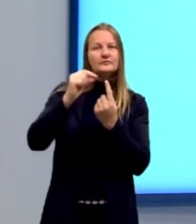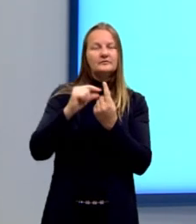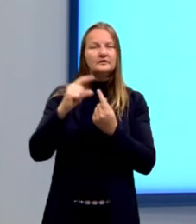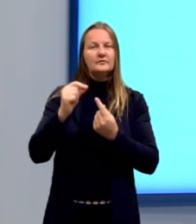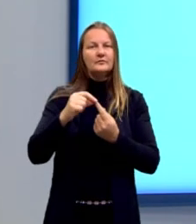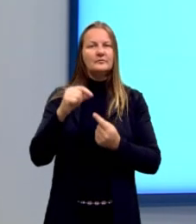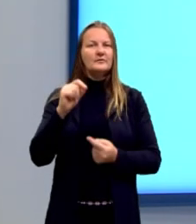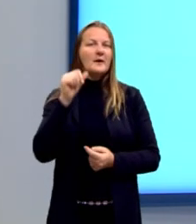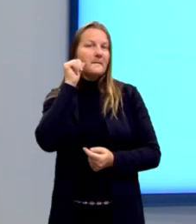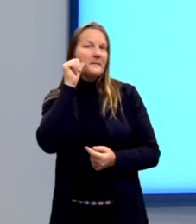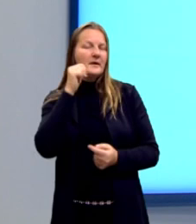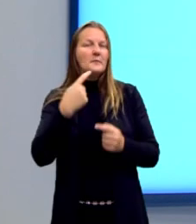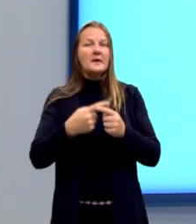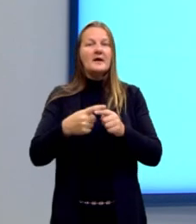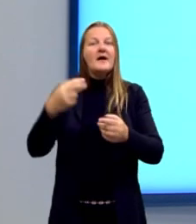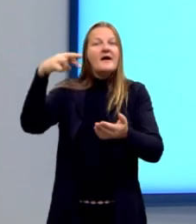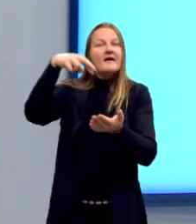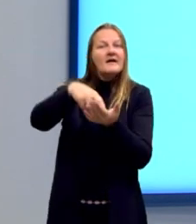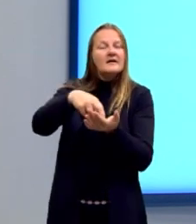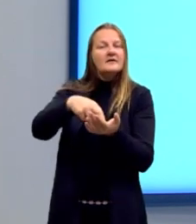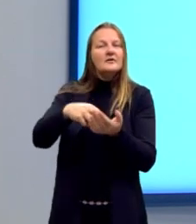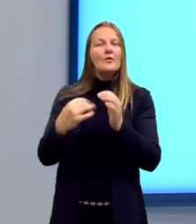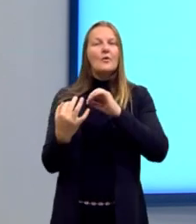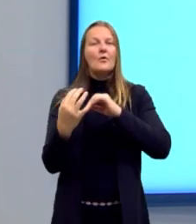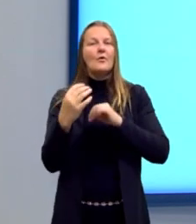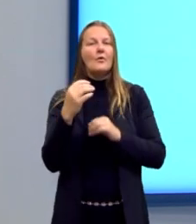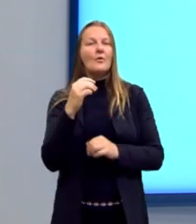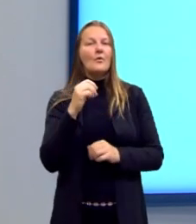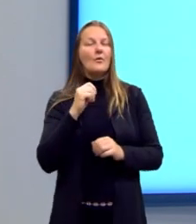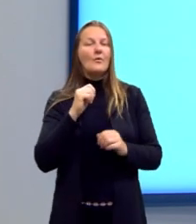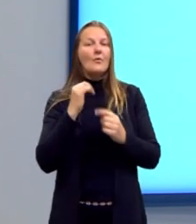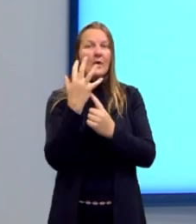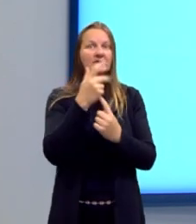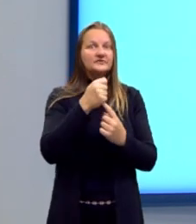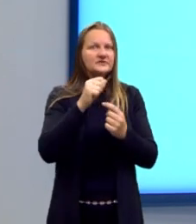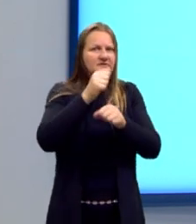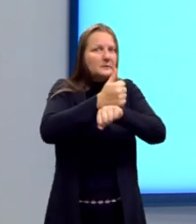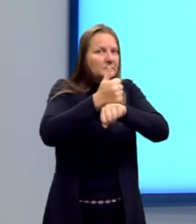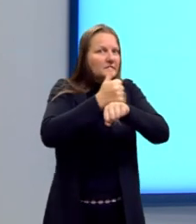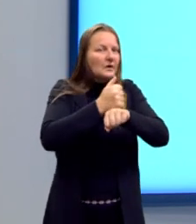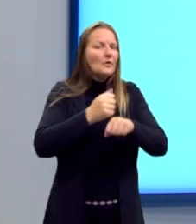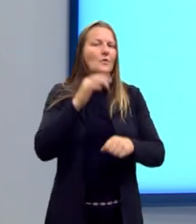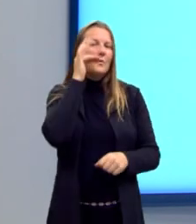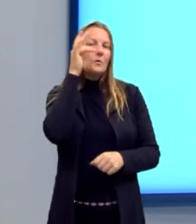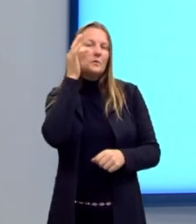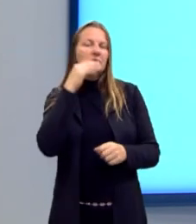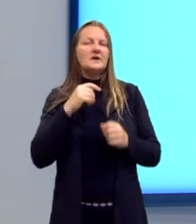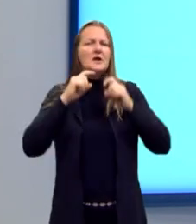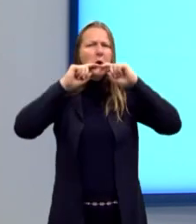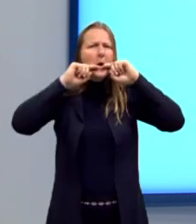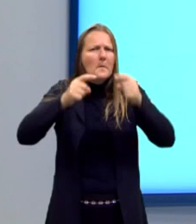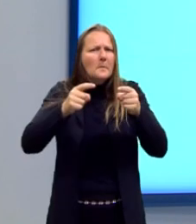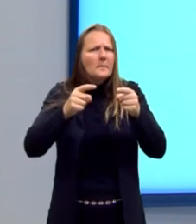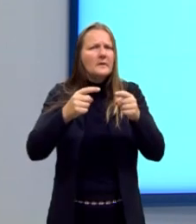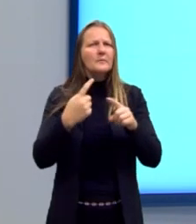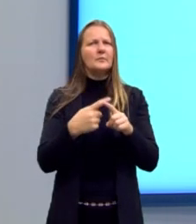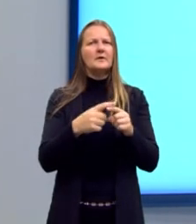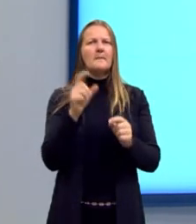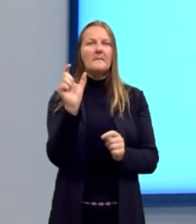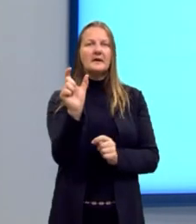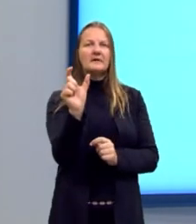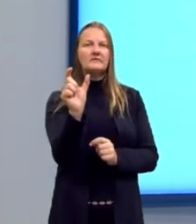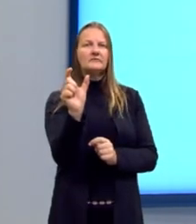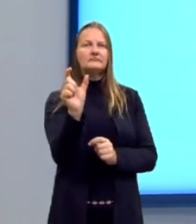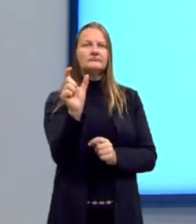a realidade. Ele é um artista francês e ele faz uso da pintura como forma de denúncia. Então, gente já tem uma palavra aqui,